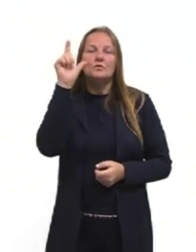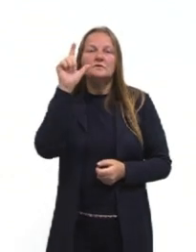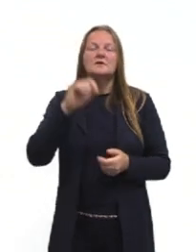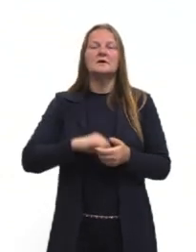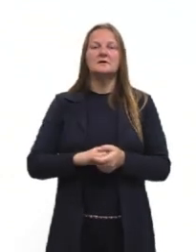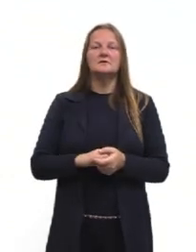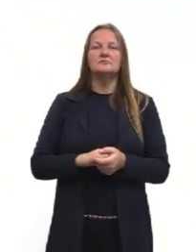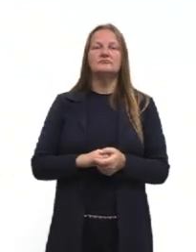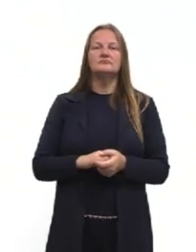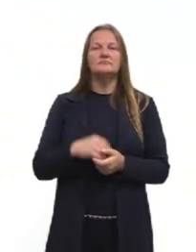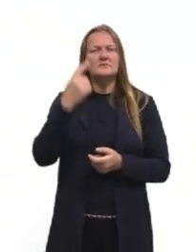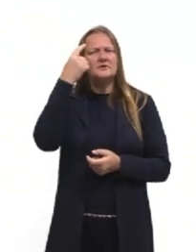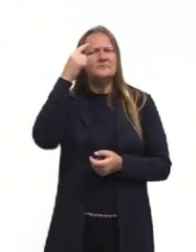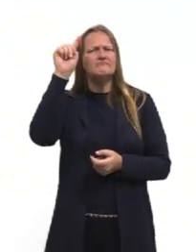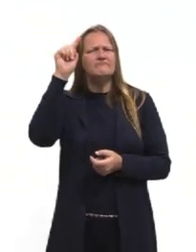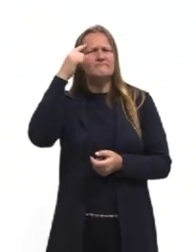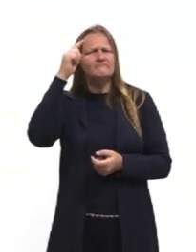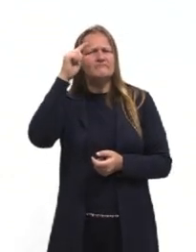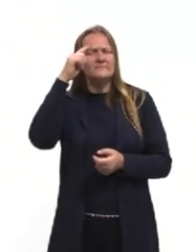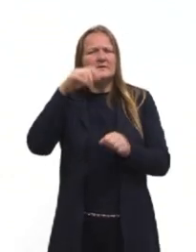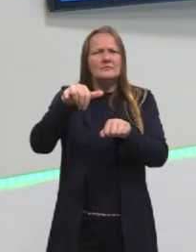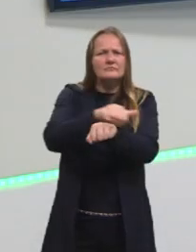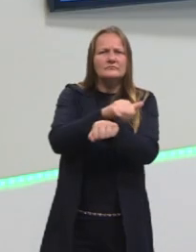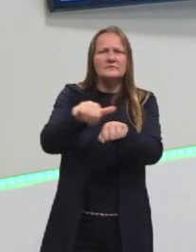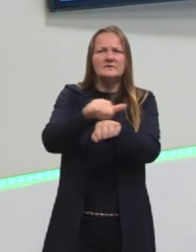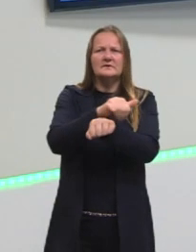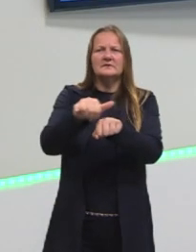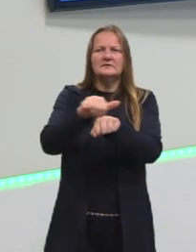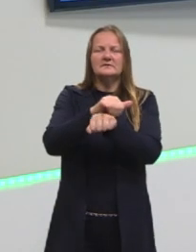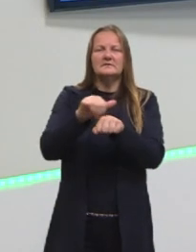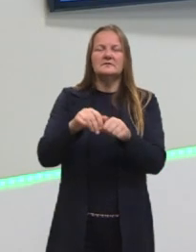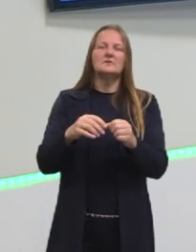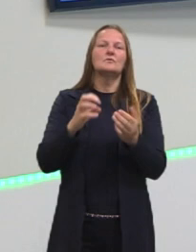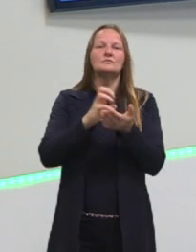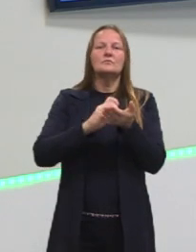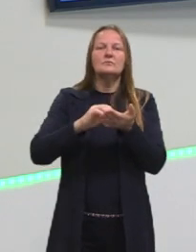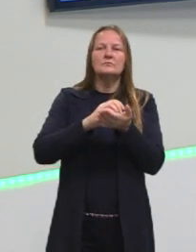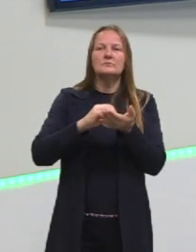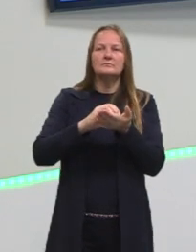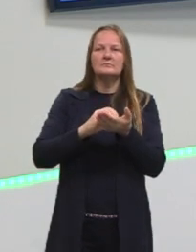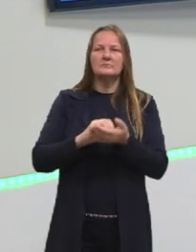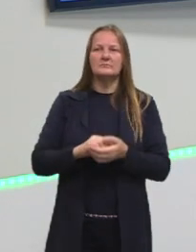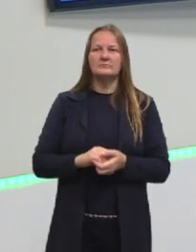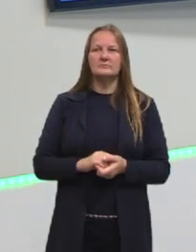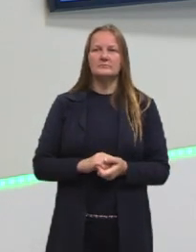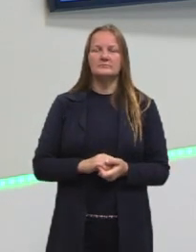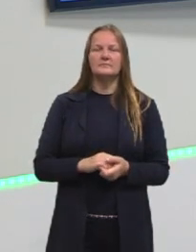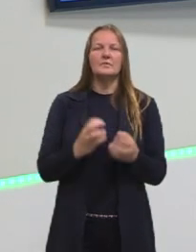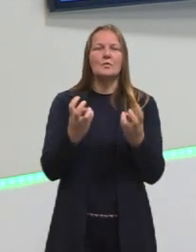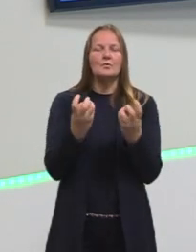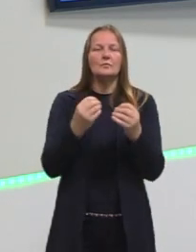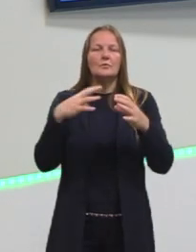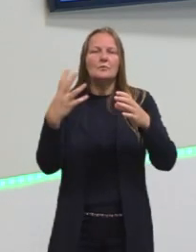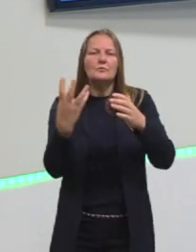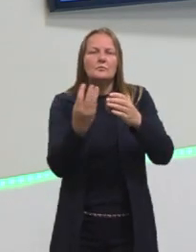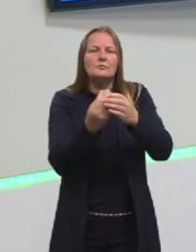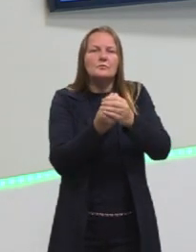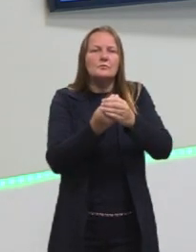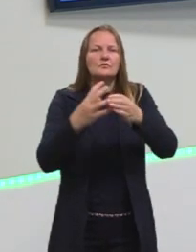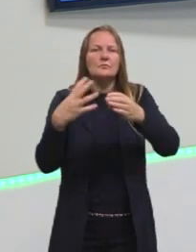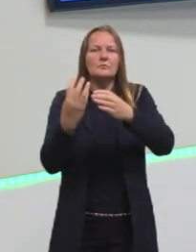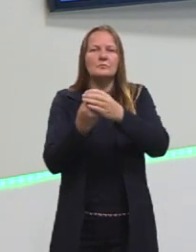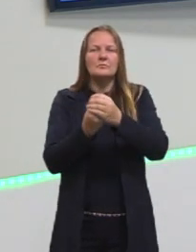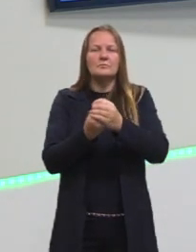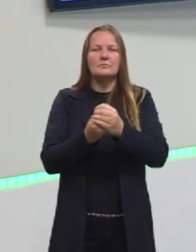aí essa ideia ainda, as técnicas de contagem e agora também os agrupamentos. Nós vamos ver aí